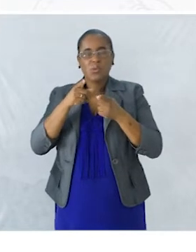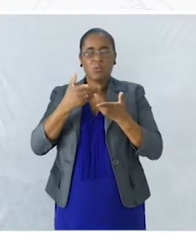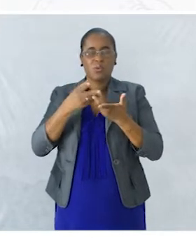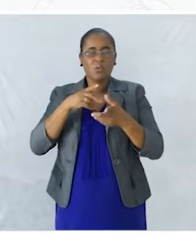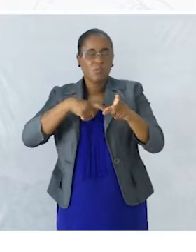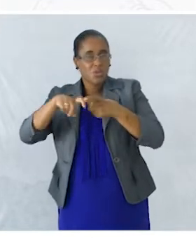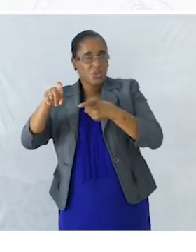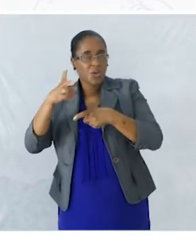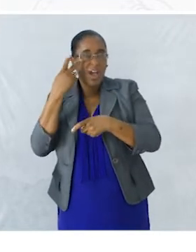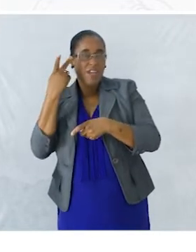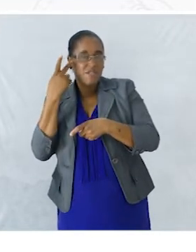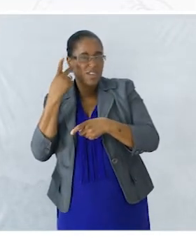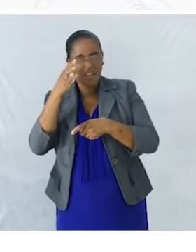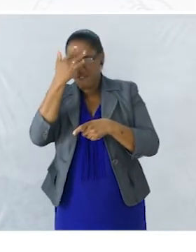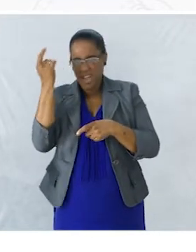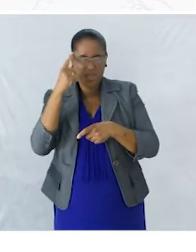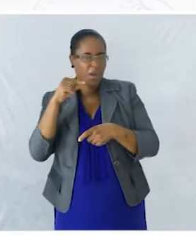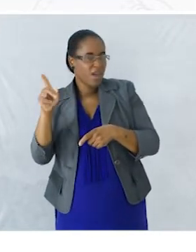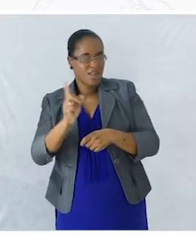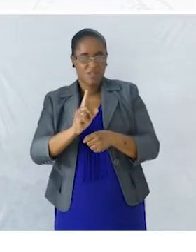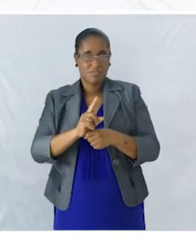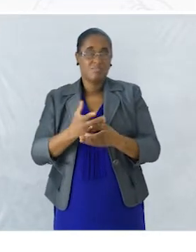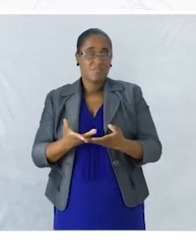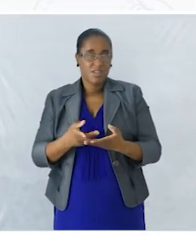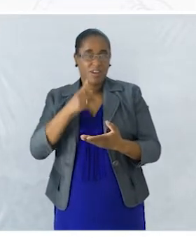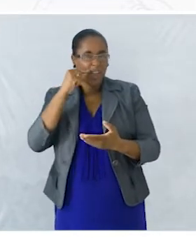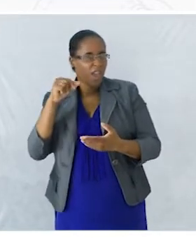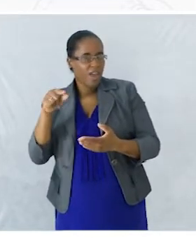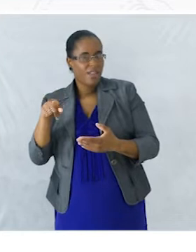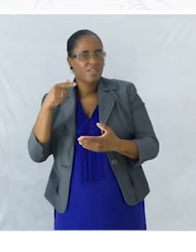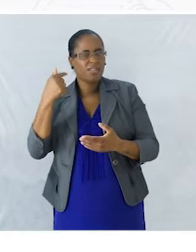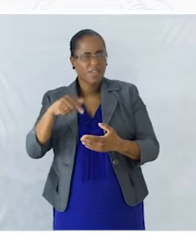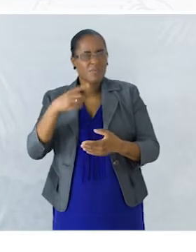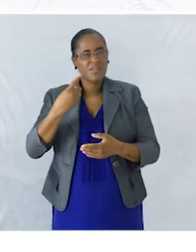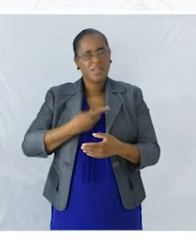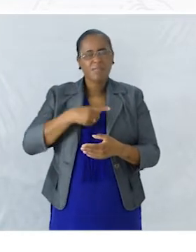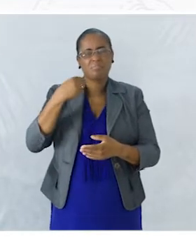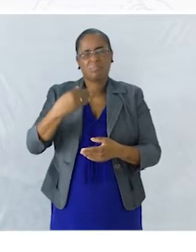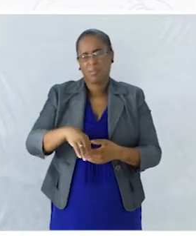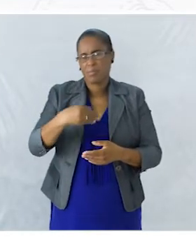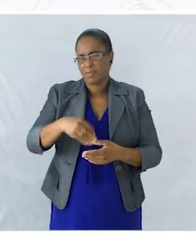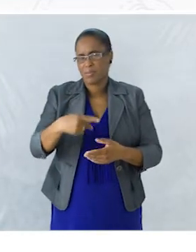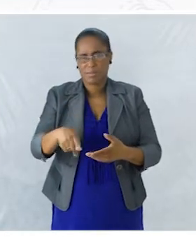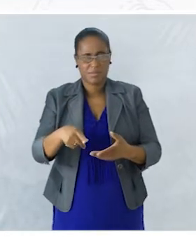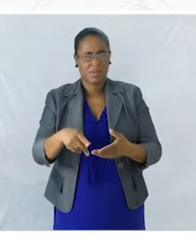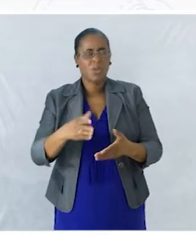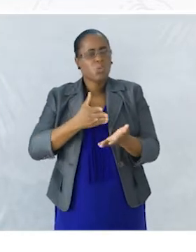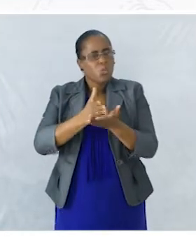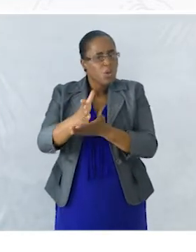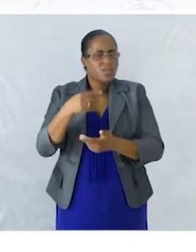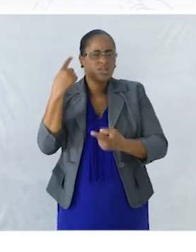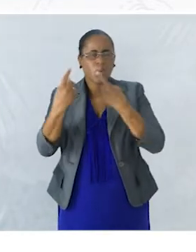para ele Então ele teve de ser persistente Então durante alguns meses